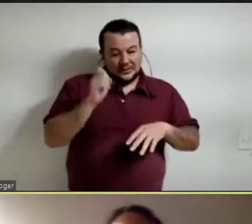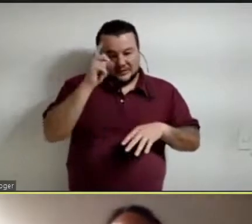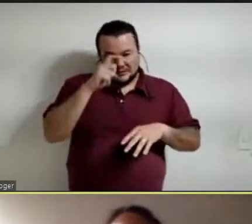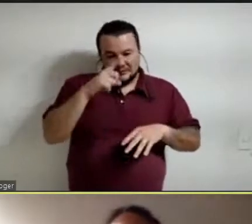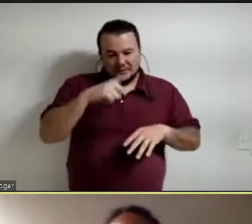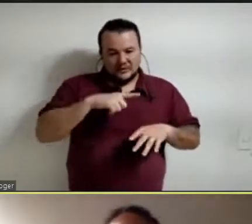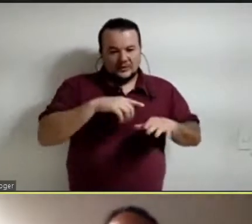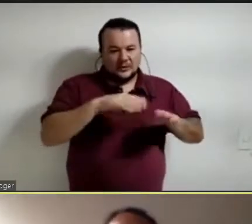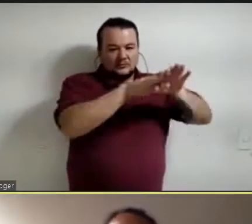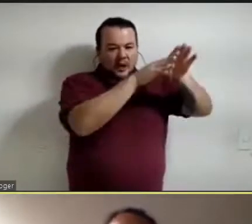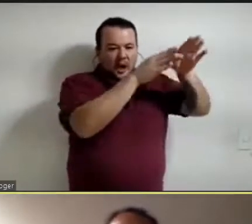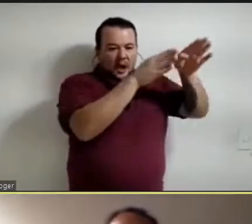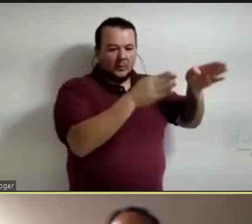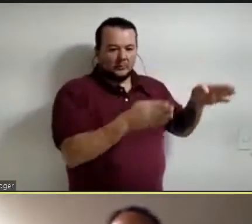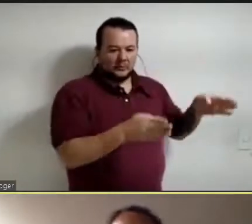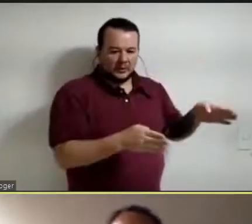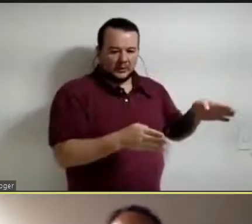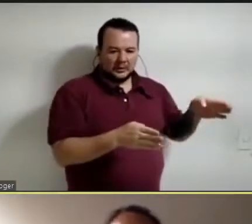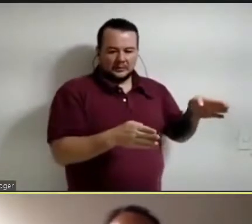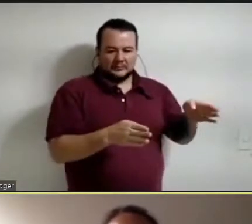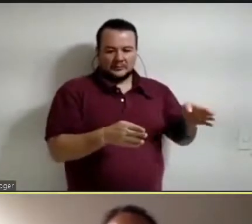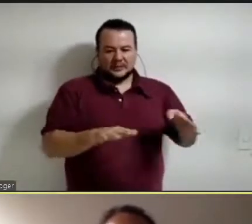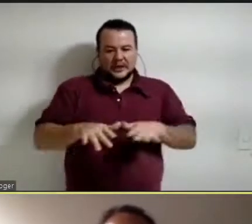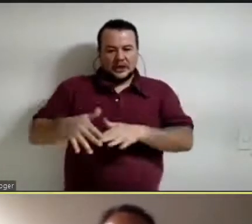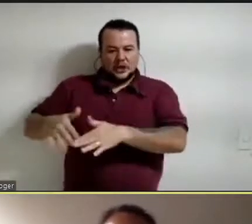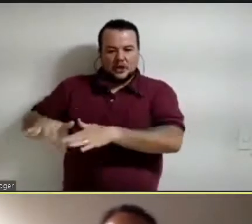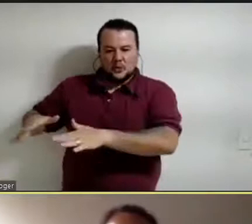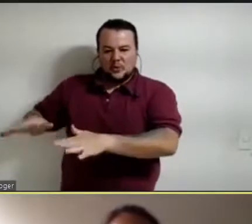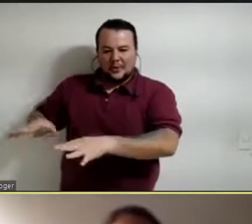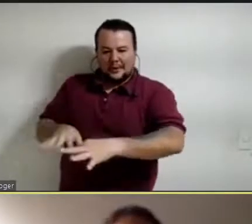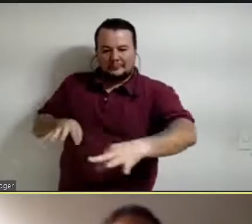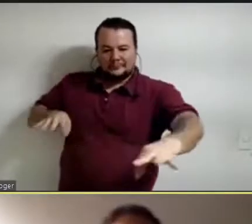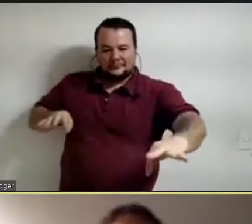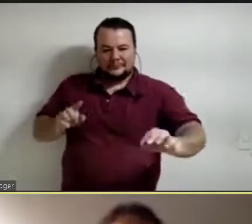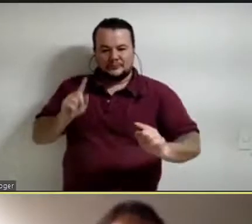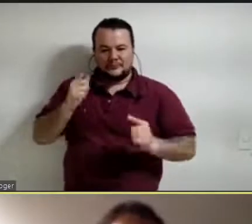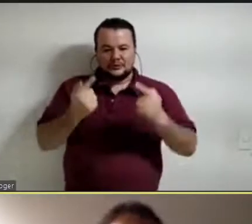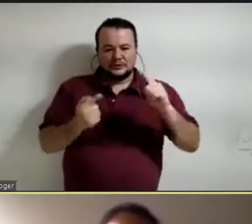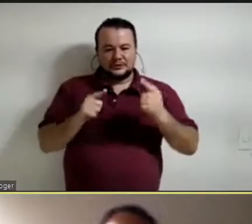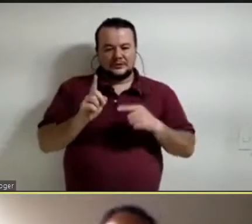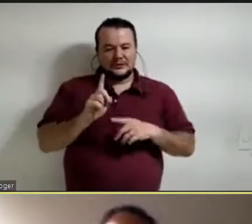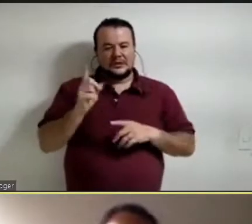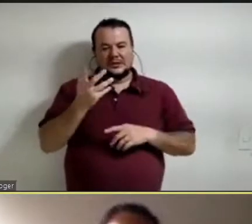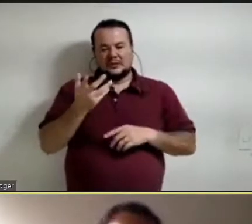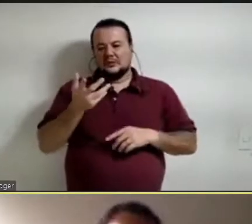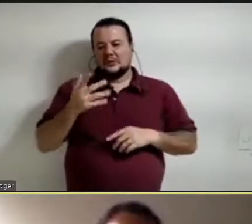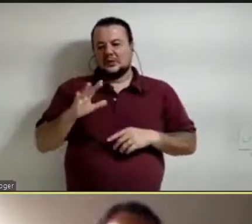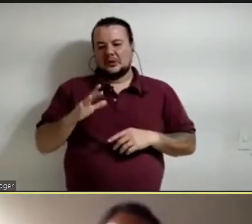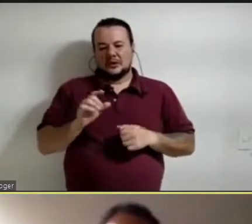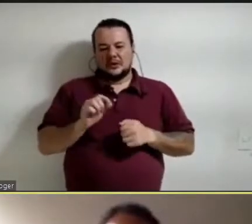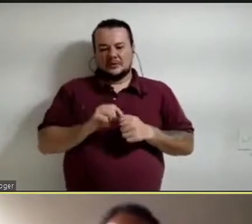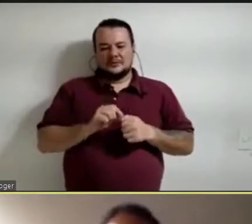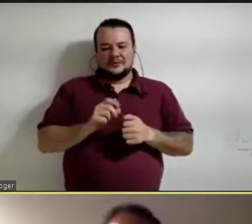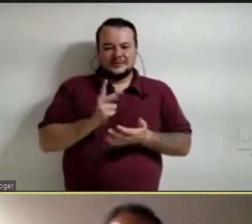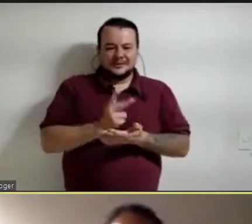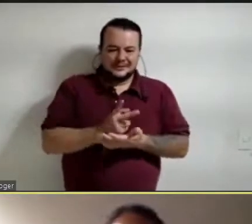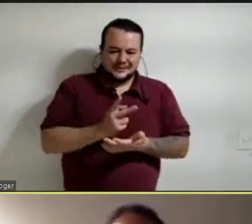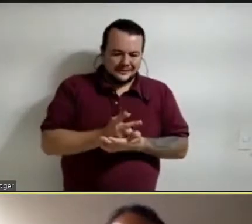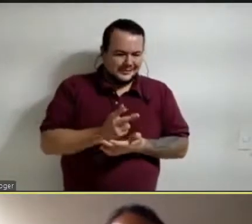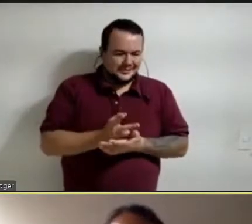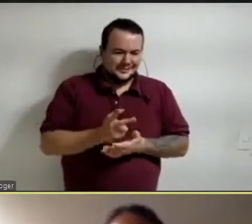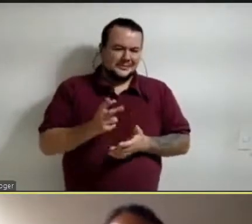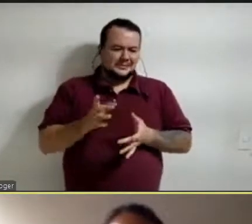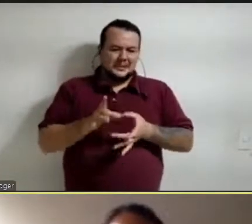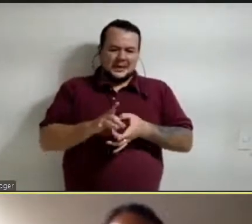necessariamente como atuar sempre a essa extremidade, a essa necessidade, senão que